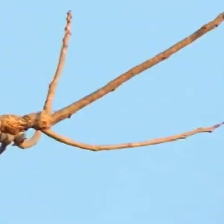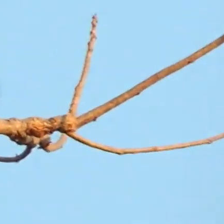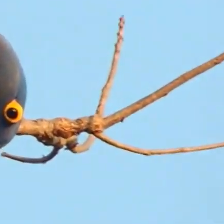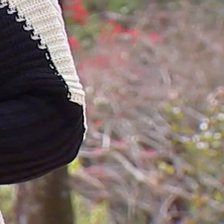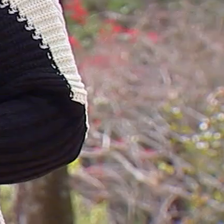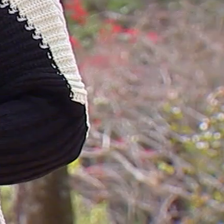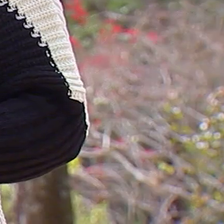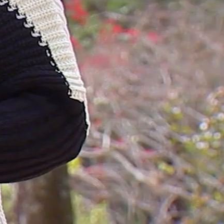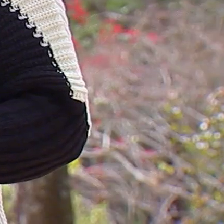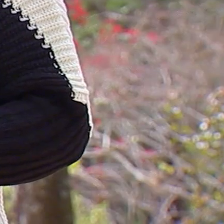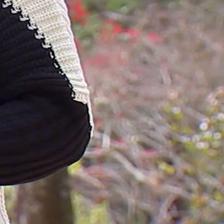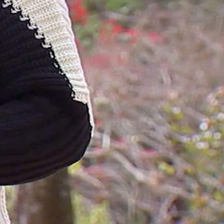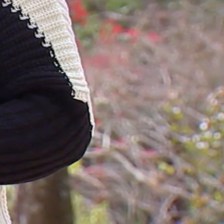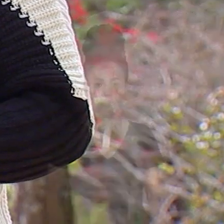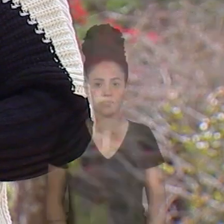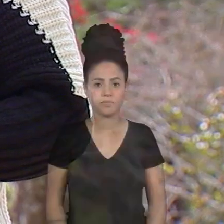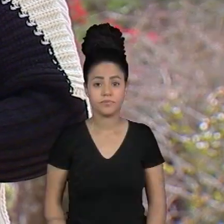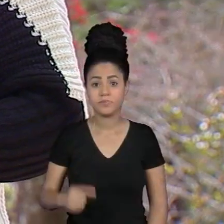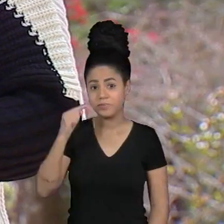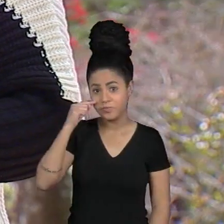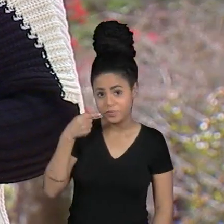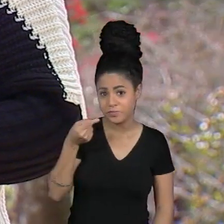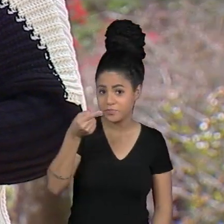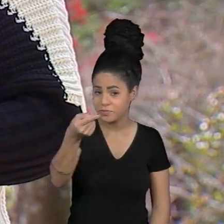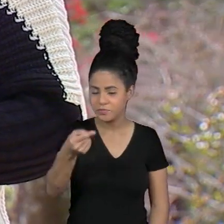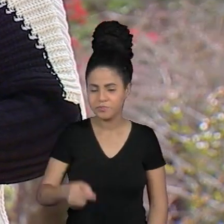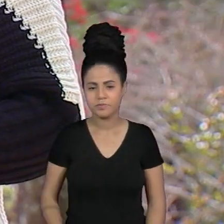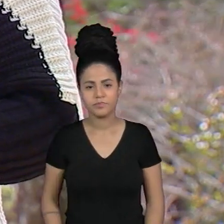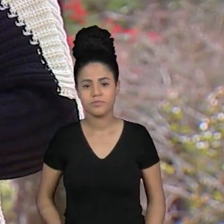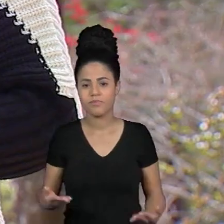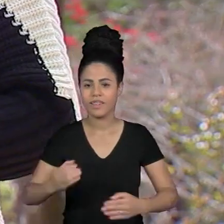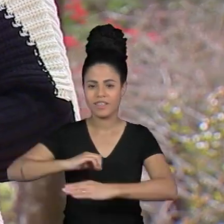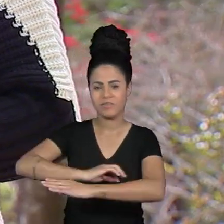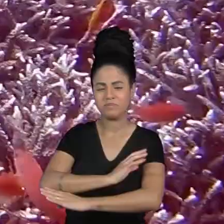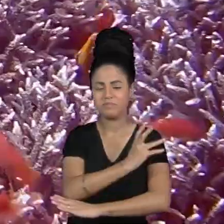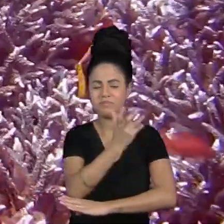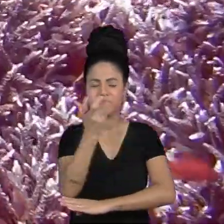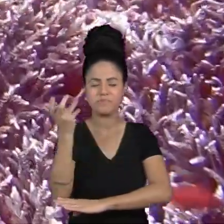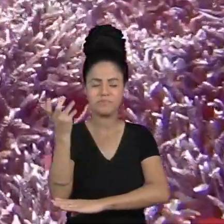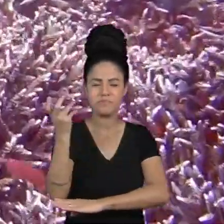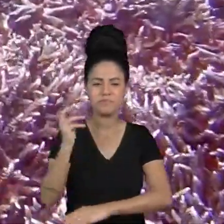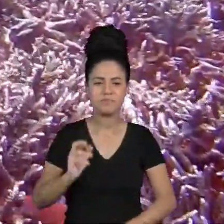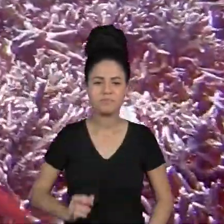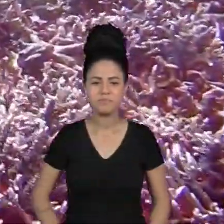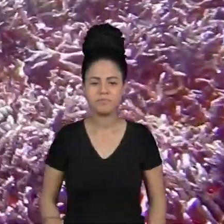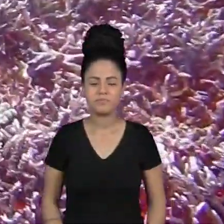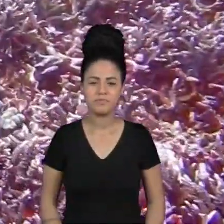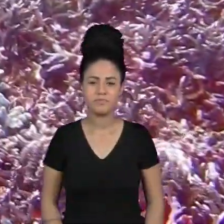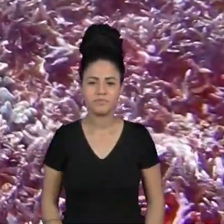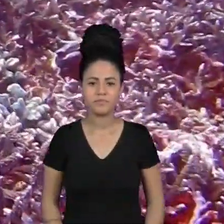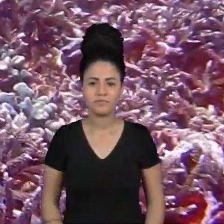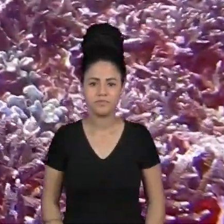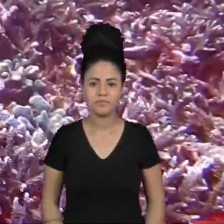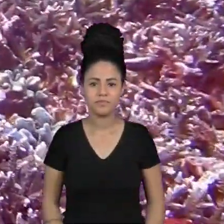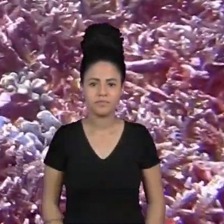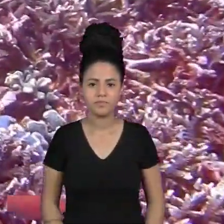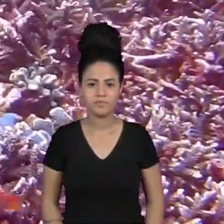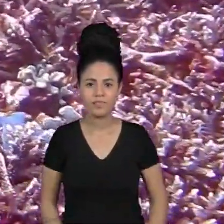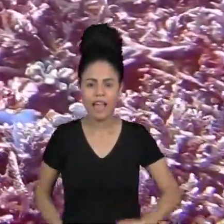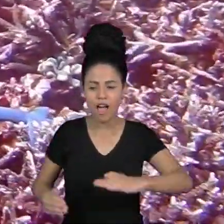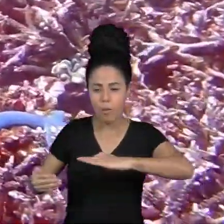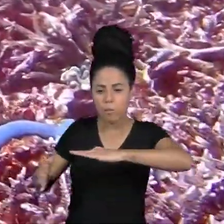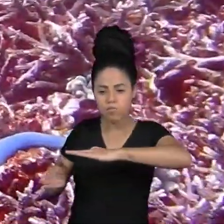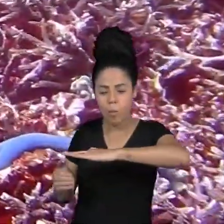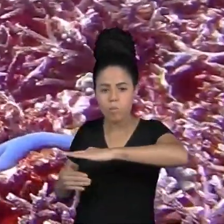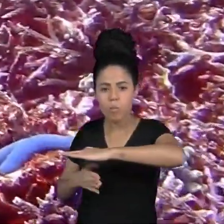e veja a seguir aqui no Repórter Eco os corais brasileiros